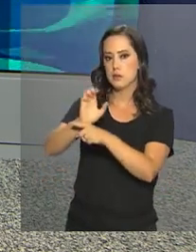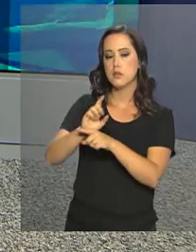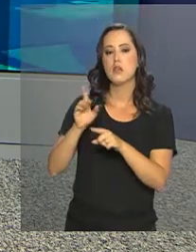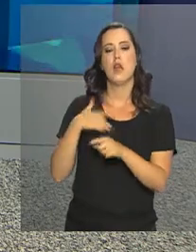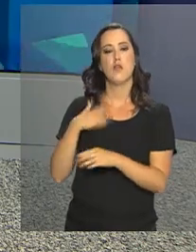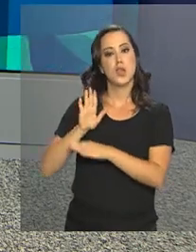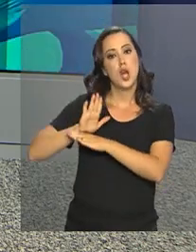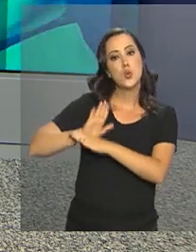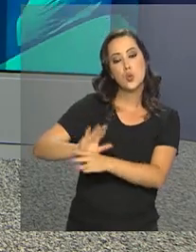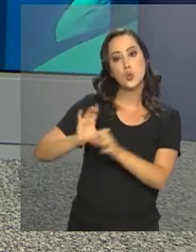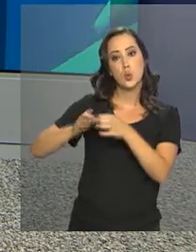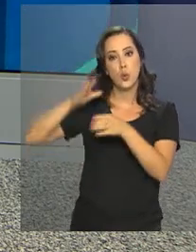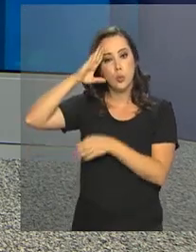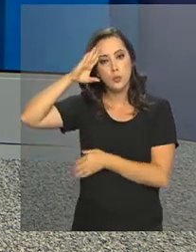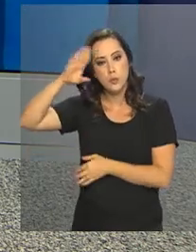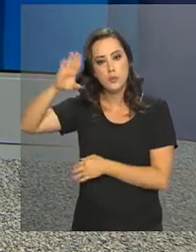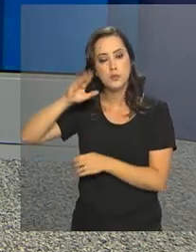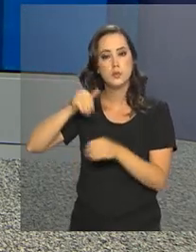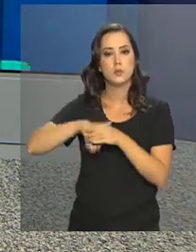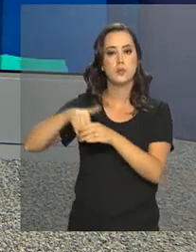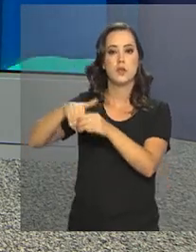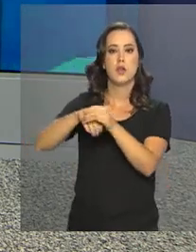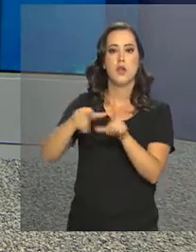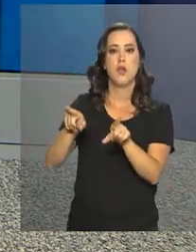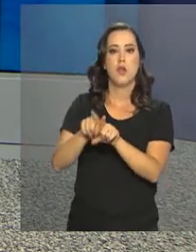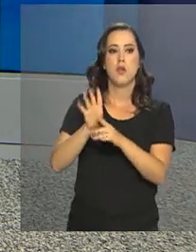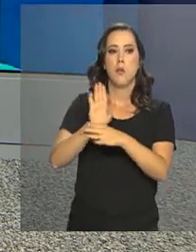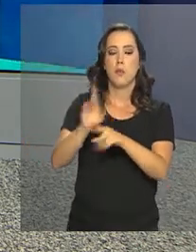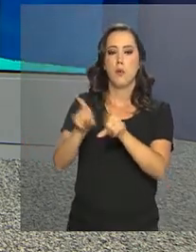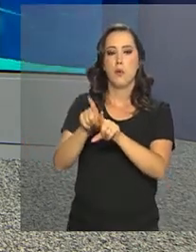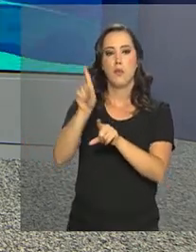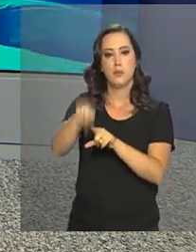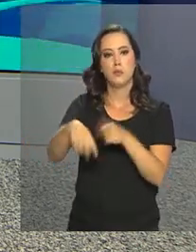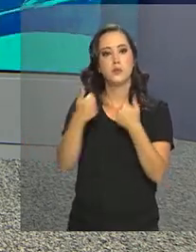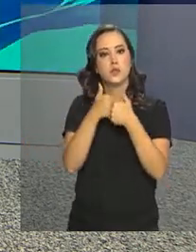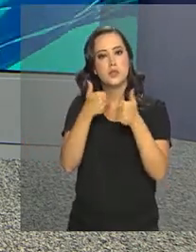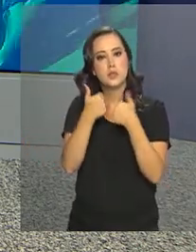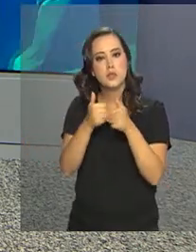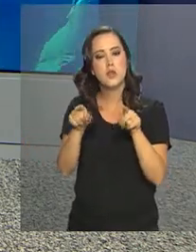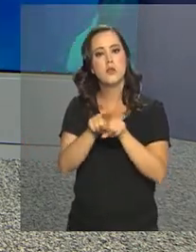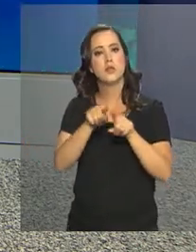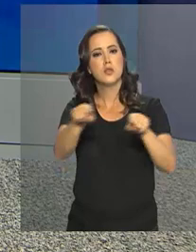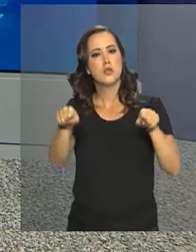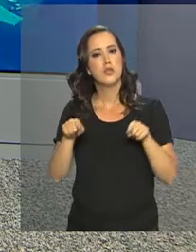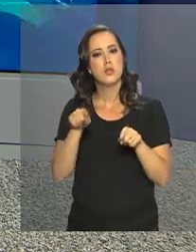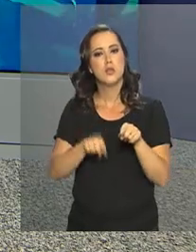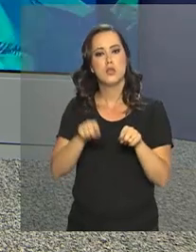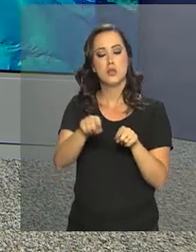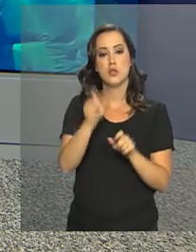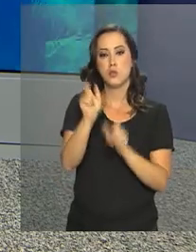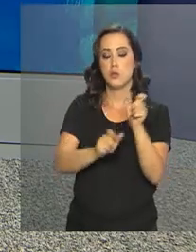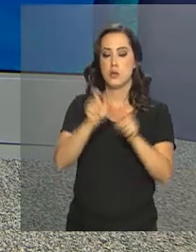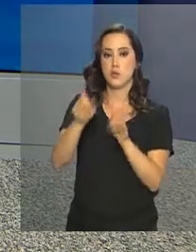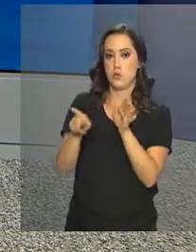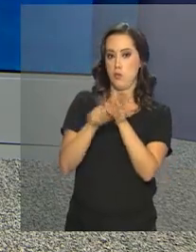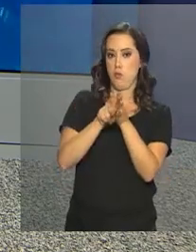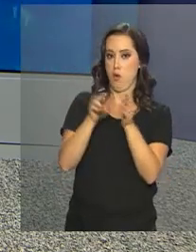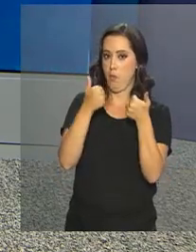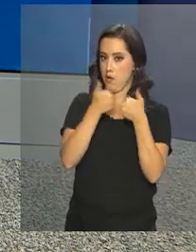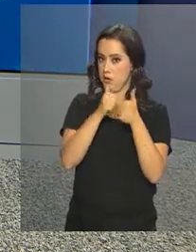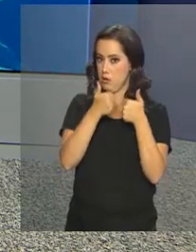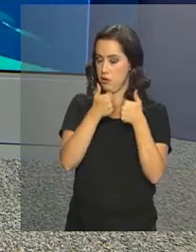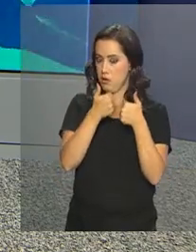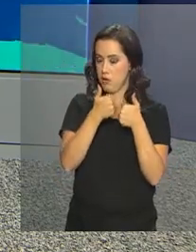receber apoio dos militares para as eleições. O apoio logístico com o transporte de urnas e de pessoal da Justiça Eleitoral será feito em